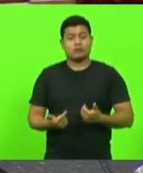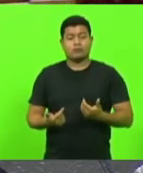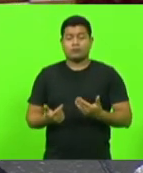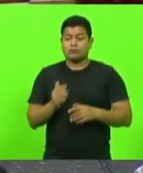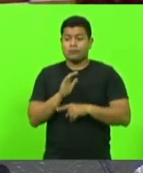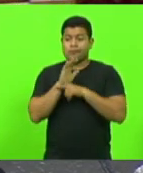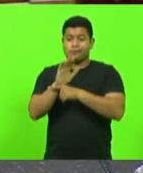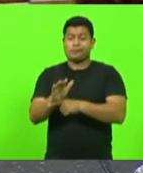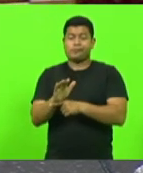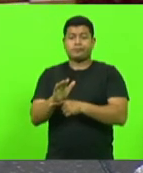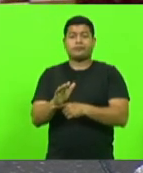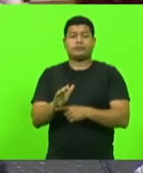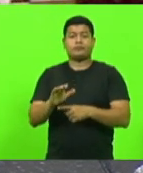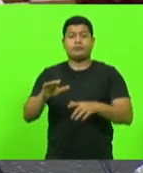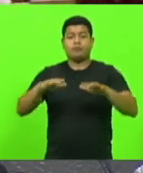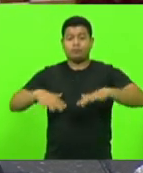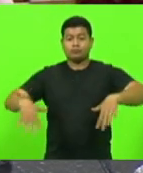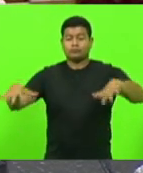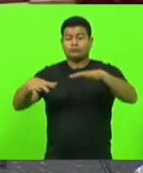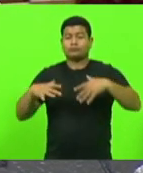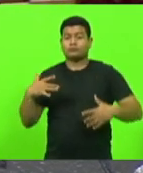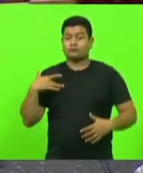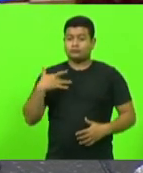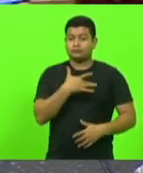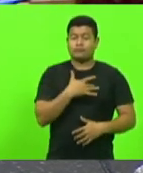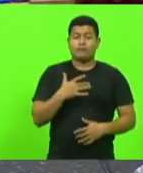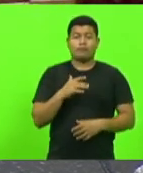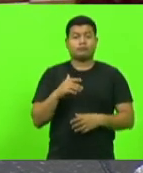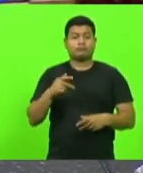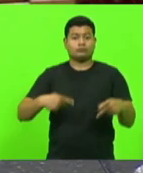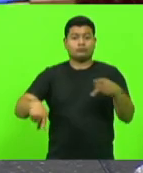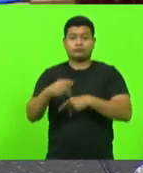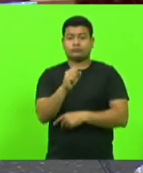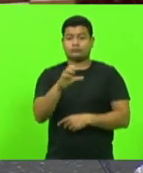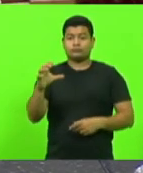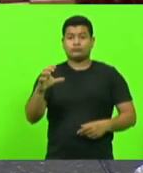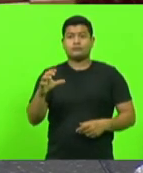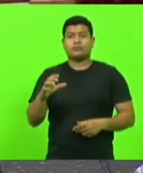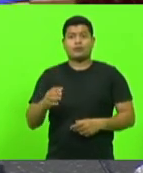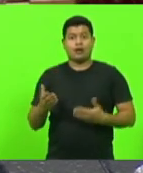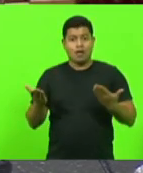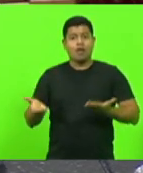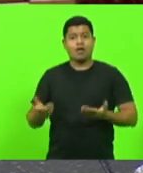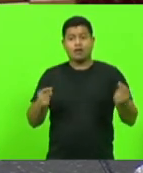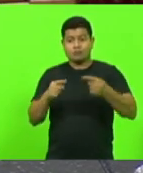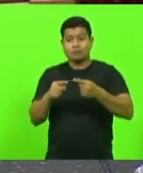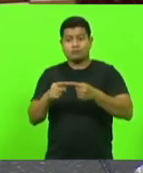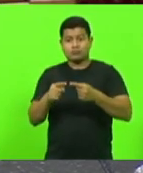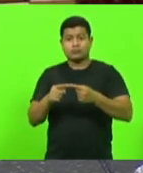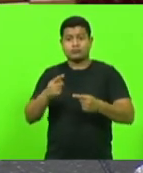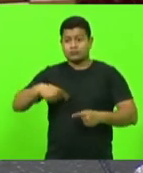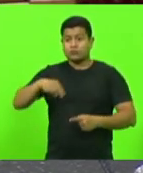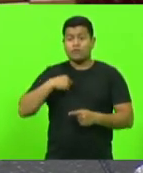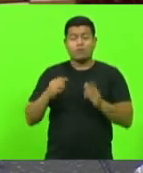de todos os catarinenses. É nesse sentido que a gente propôs, deputado Cobalchini, esse projeto lá no início da pandemia e que